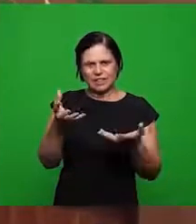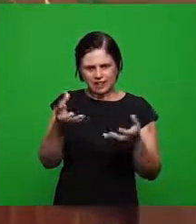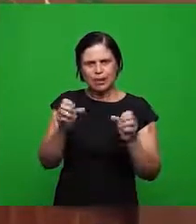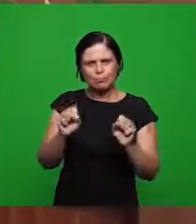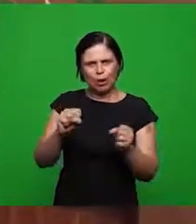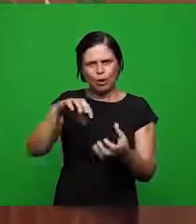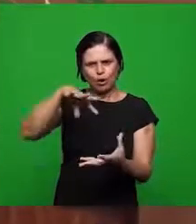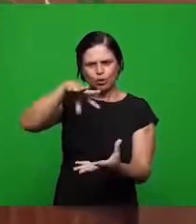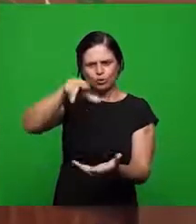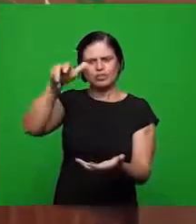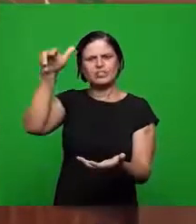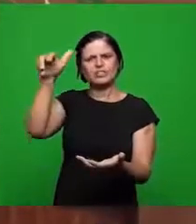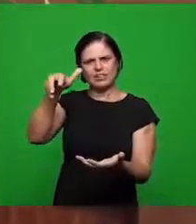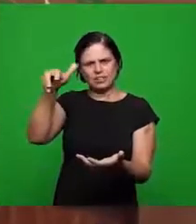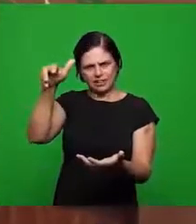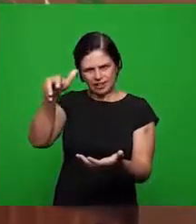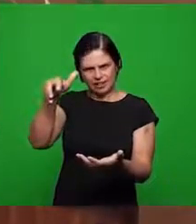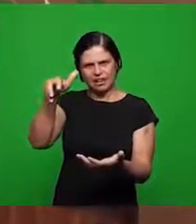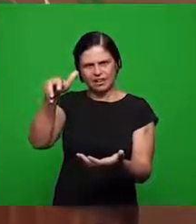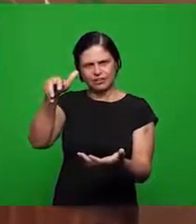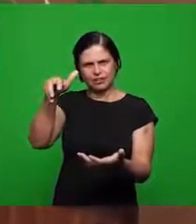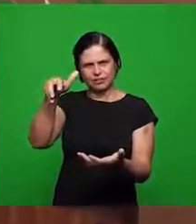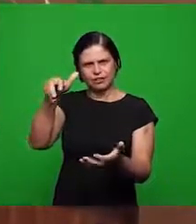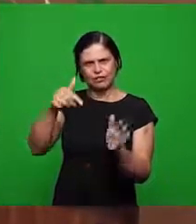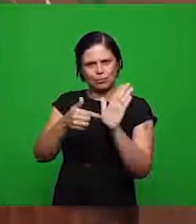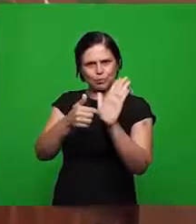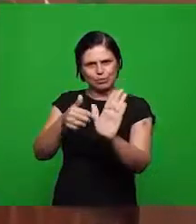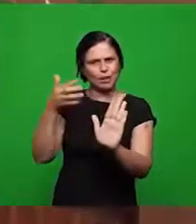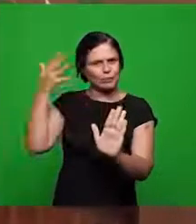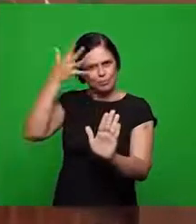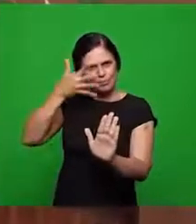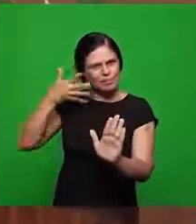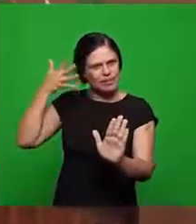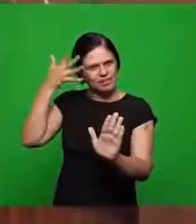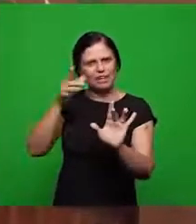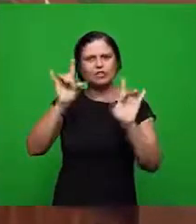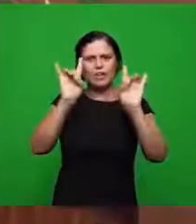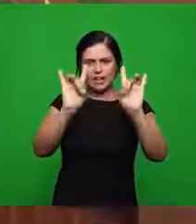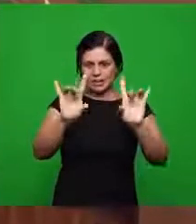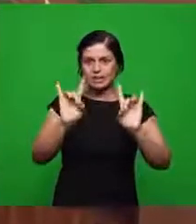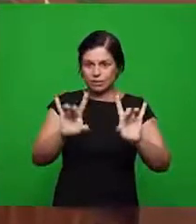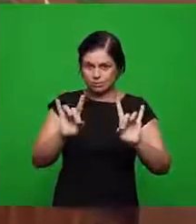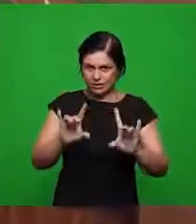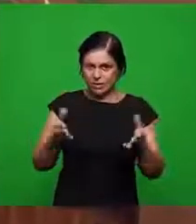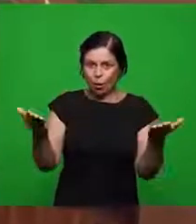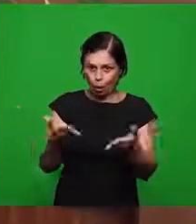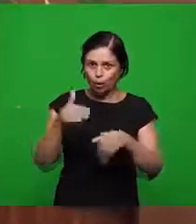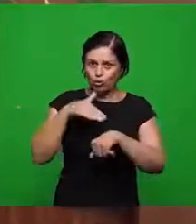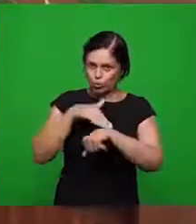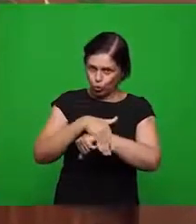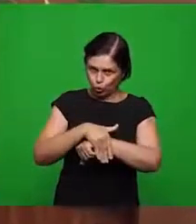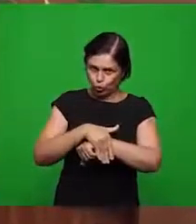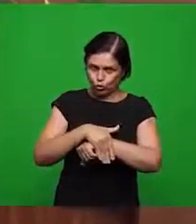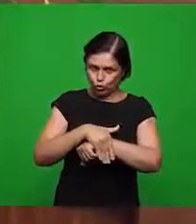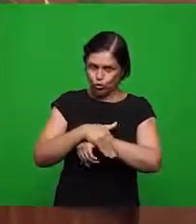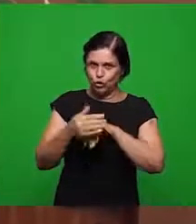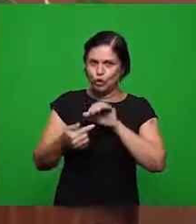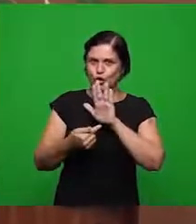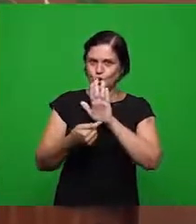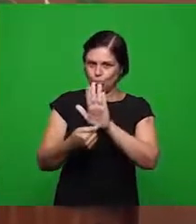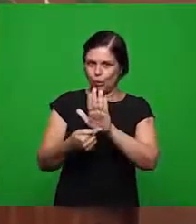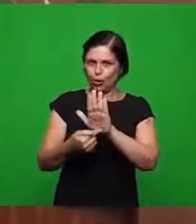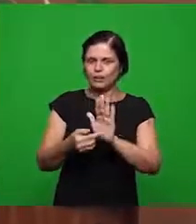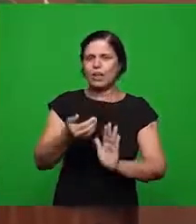satélite e o satélite estará transmitindo a mensagem de hoje à noite a respeito do